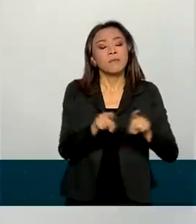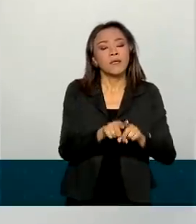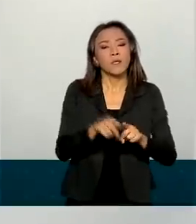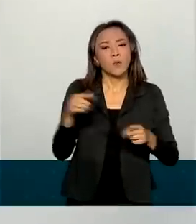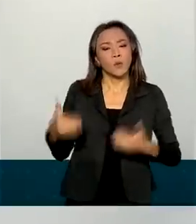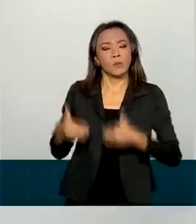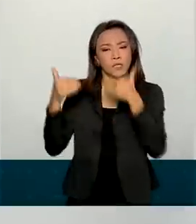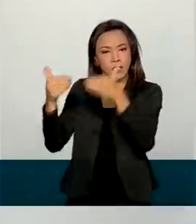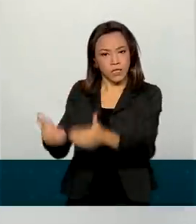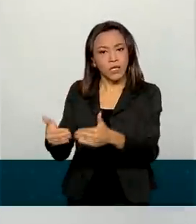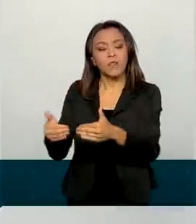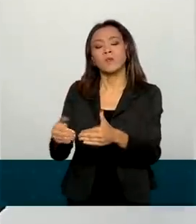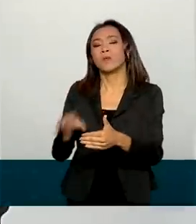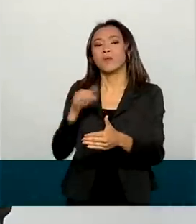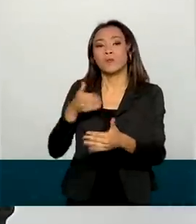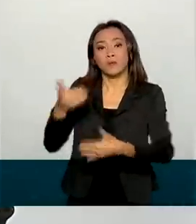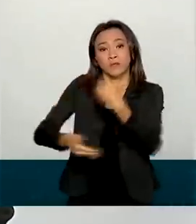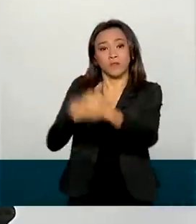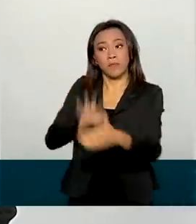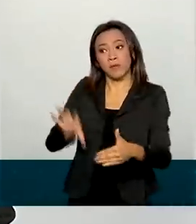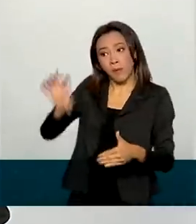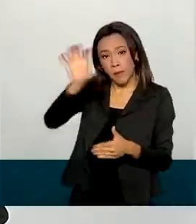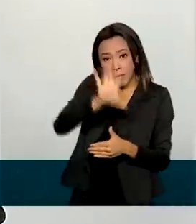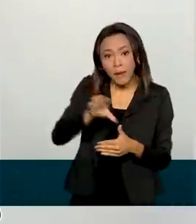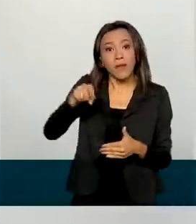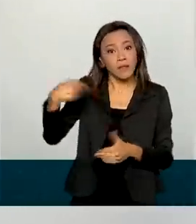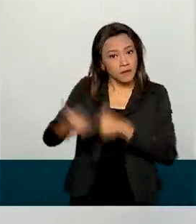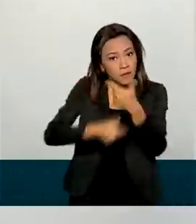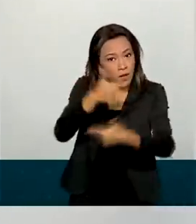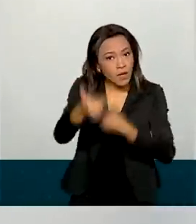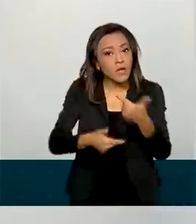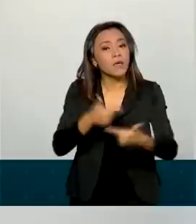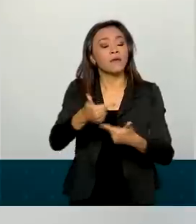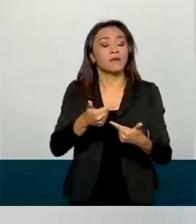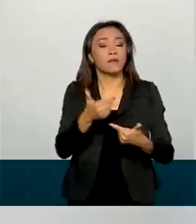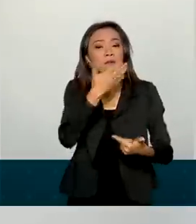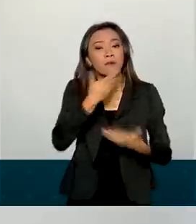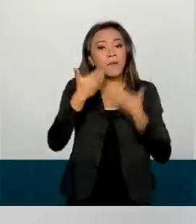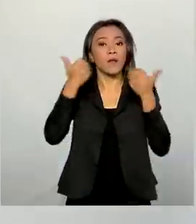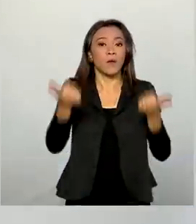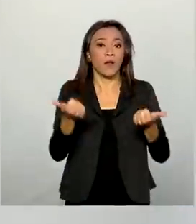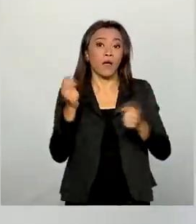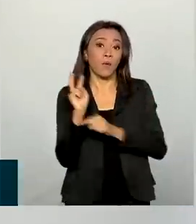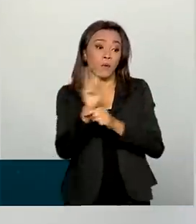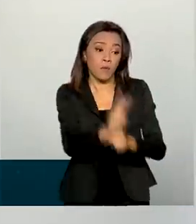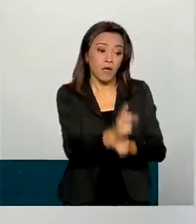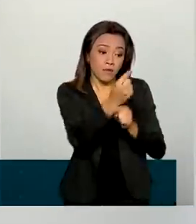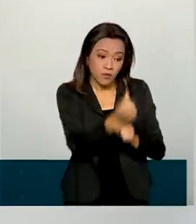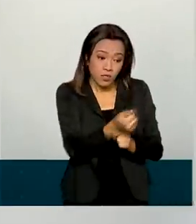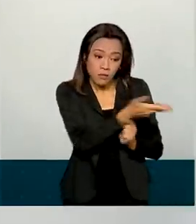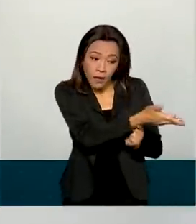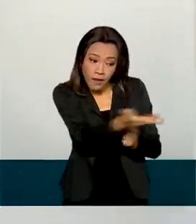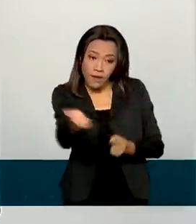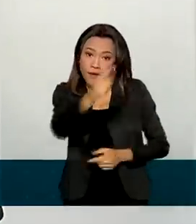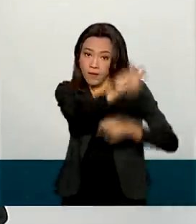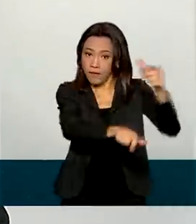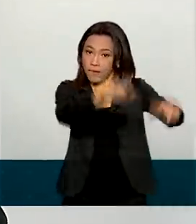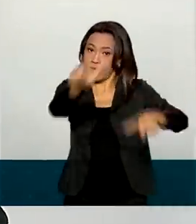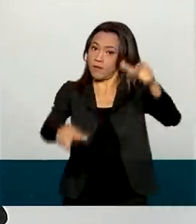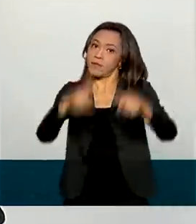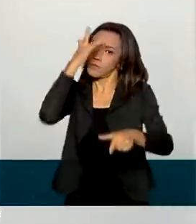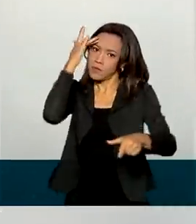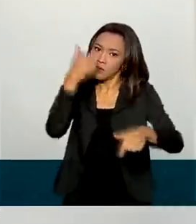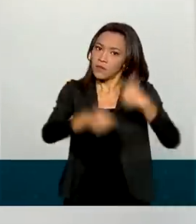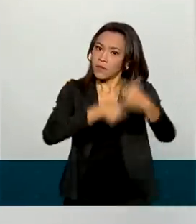Desenvolvimento Regional, ele vem trabalhando para melhorar o acesso ao crédito a esses tomadores, a esse público, além de